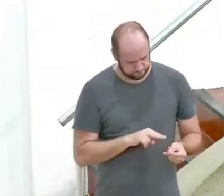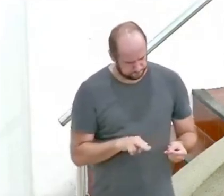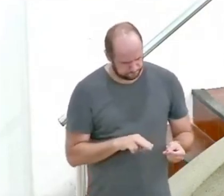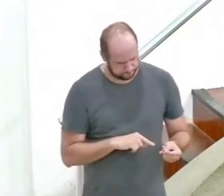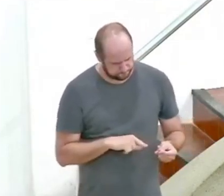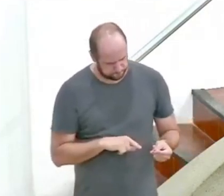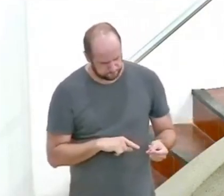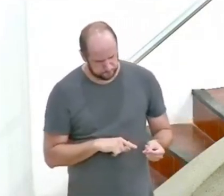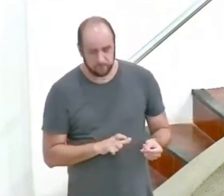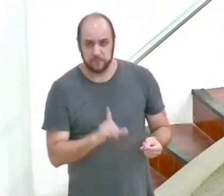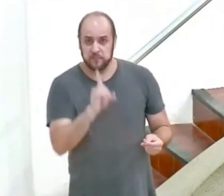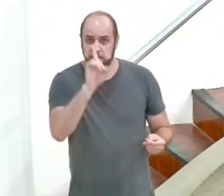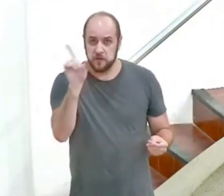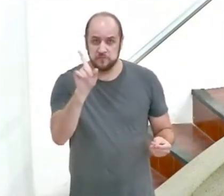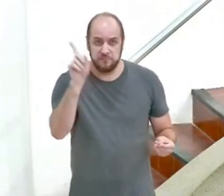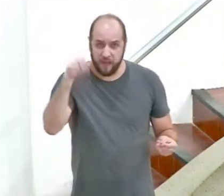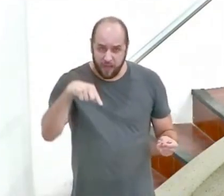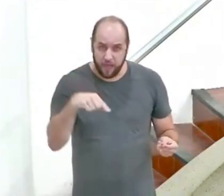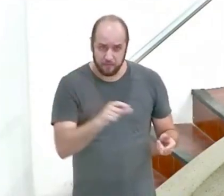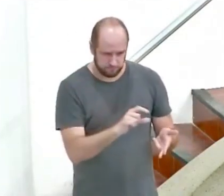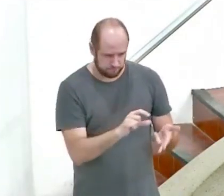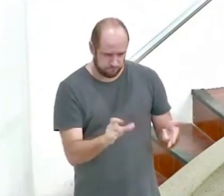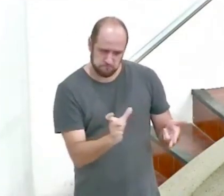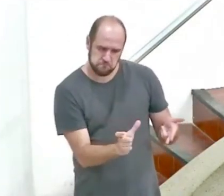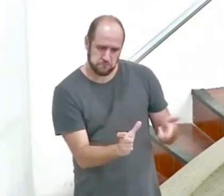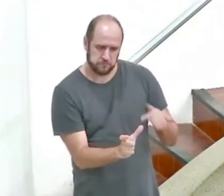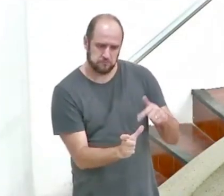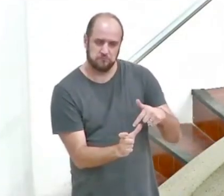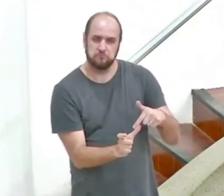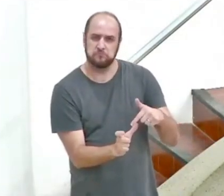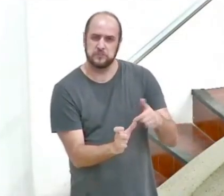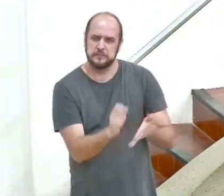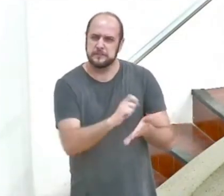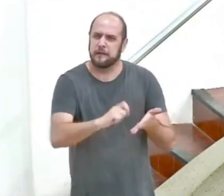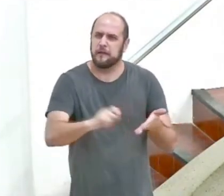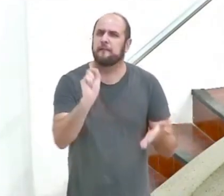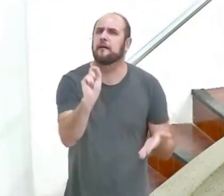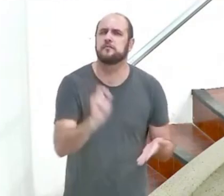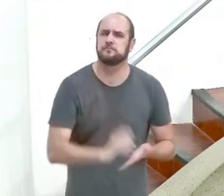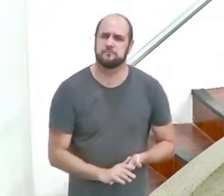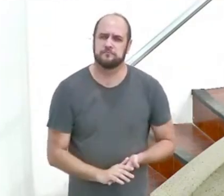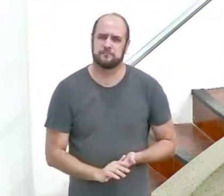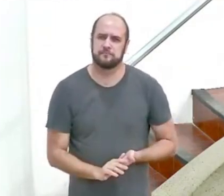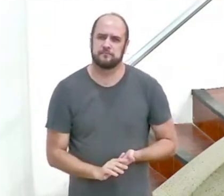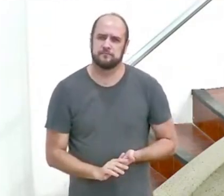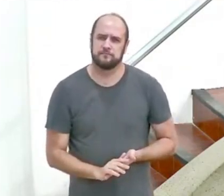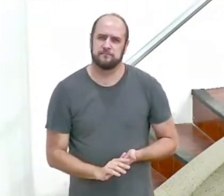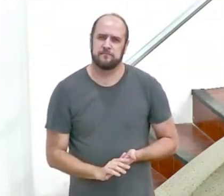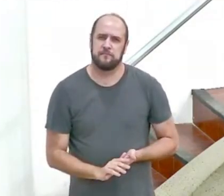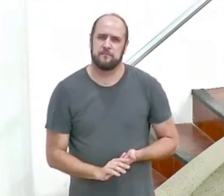um espaço para completar o que você escreveria Deus é é